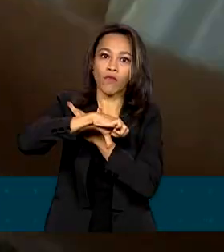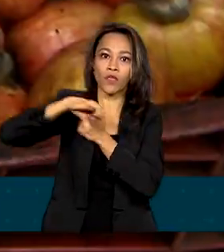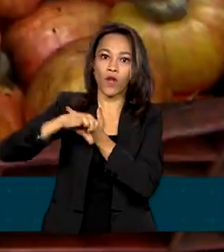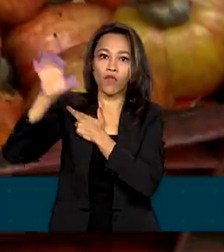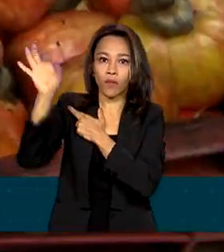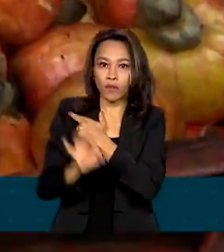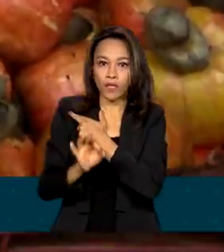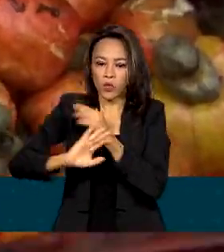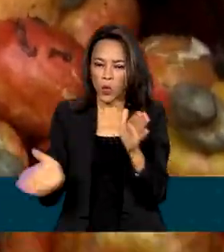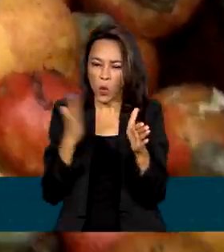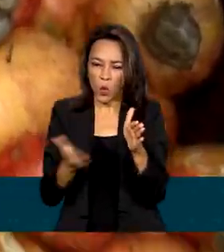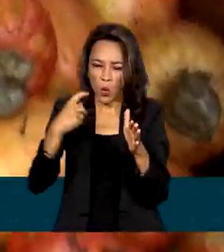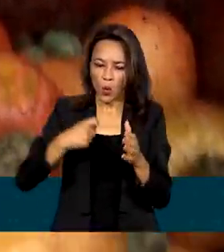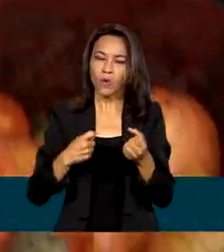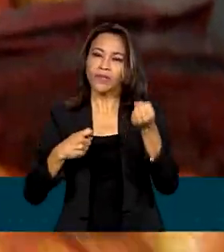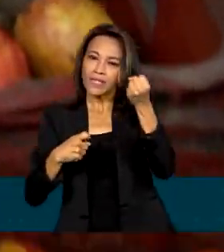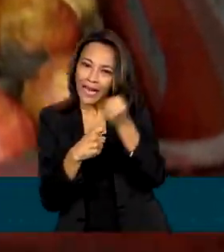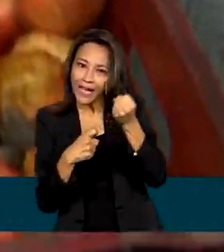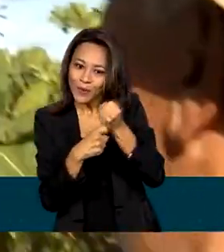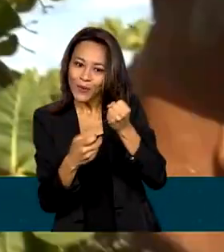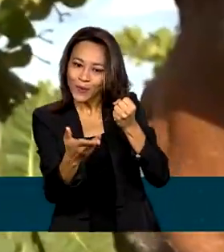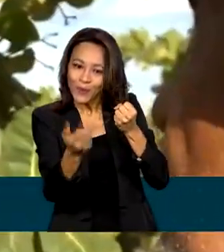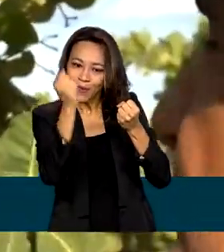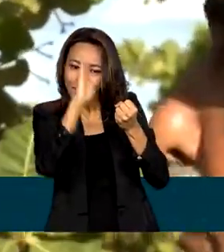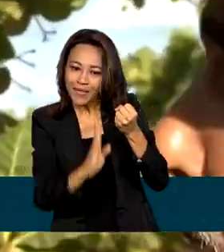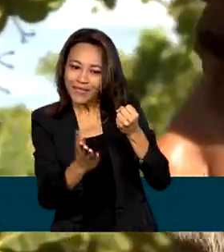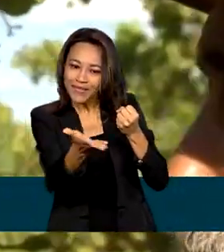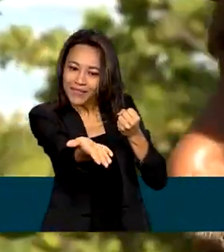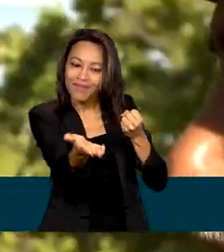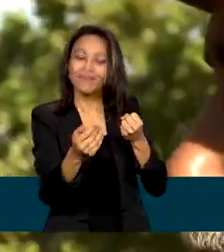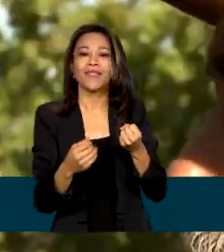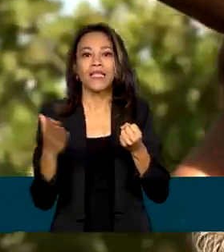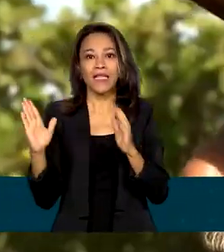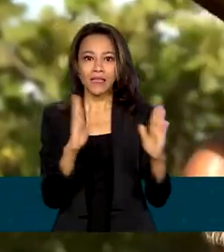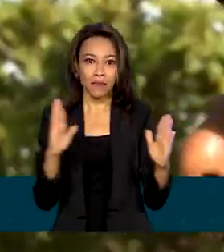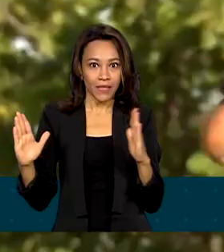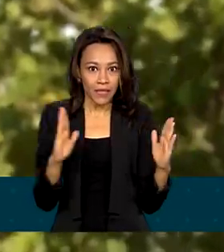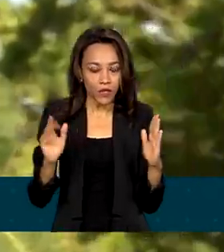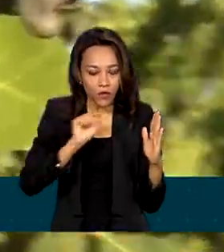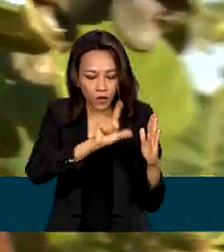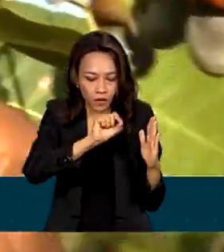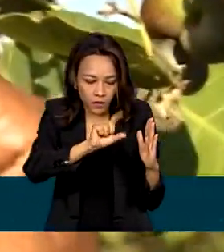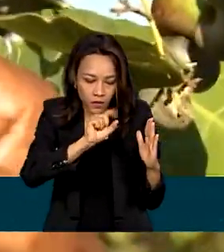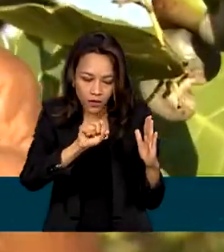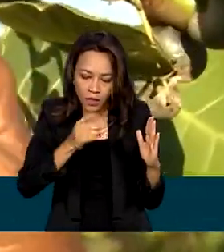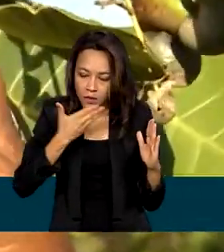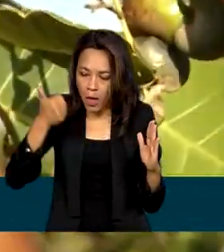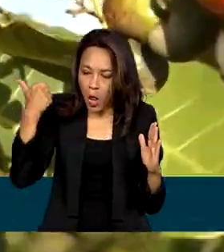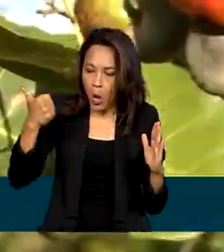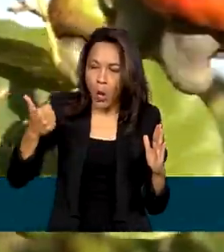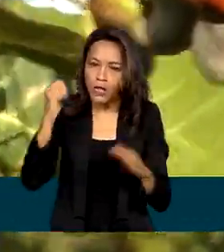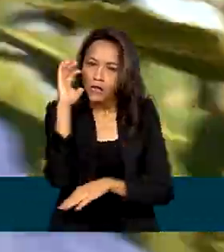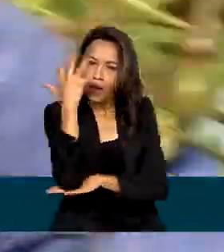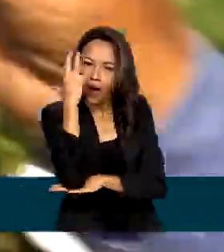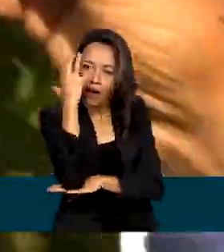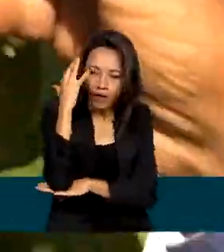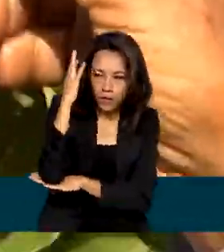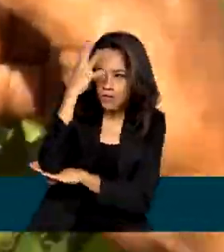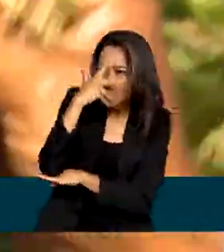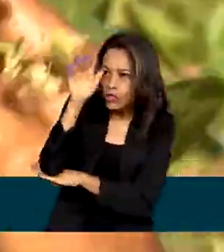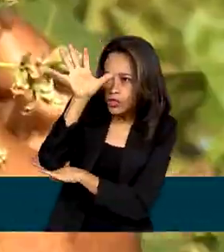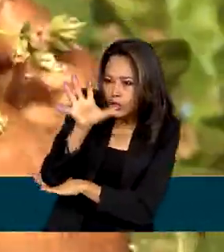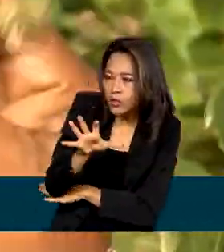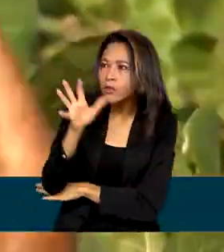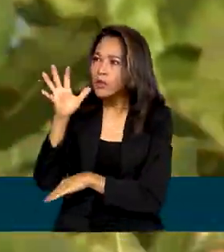da produção de cajú no país. Nessa etapa, foram selecionadas as melhores mudas por aparência,